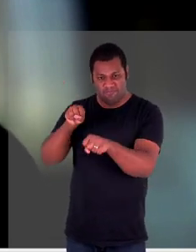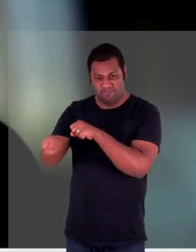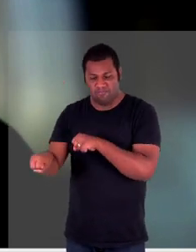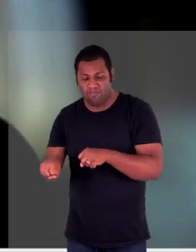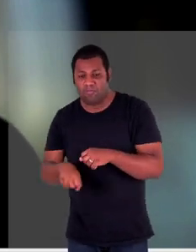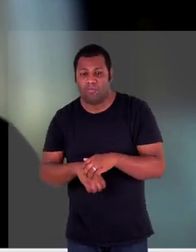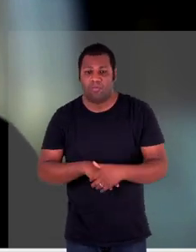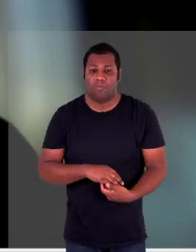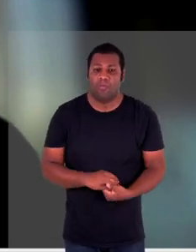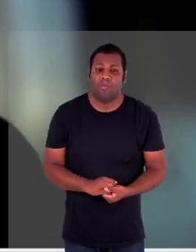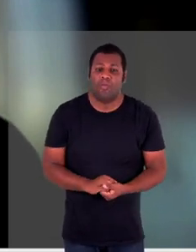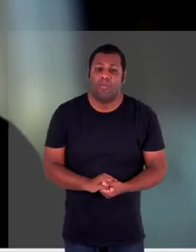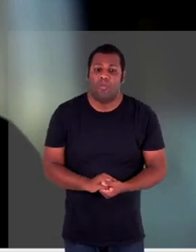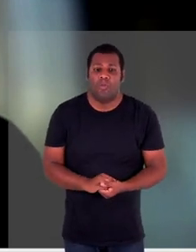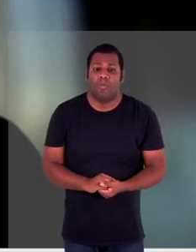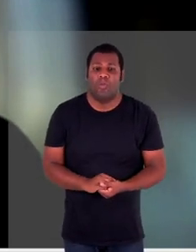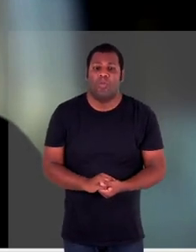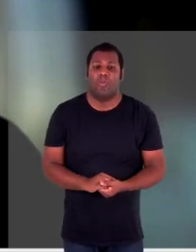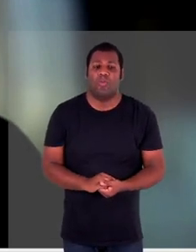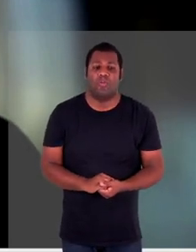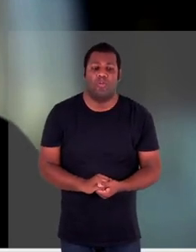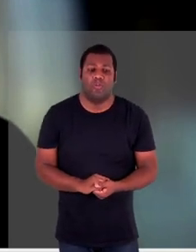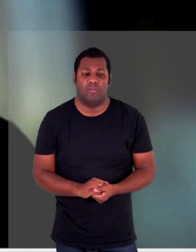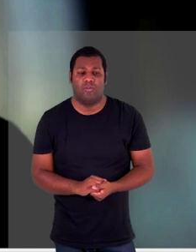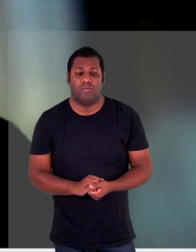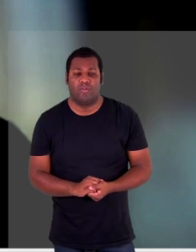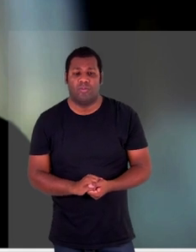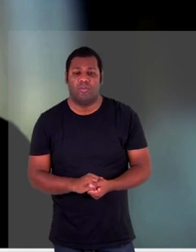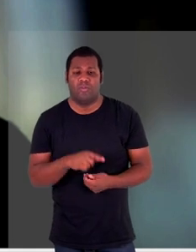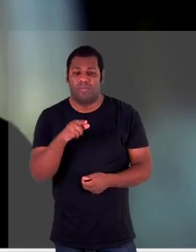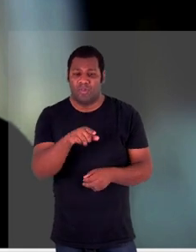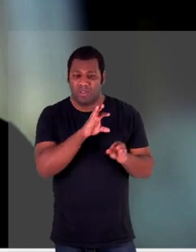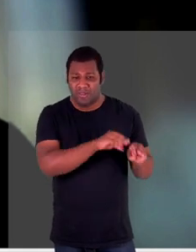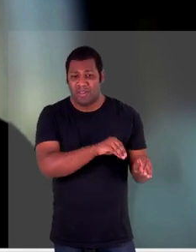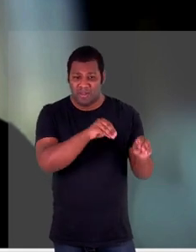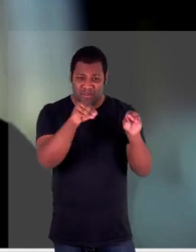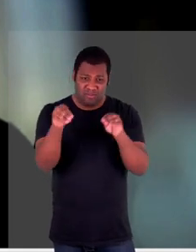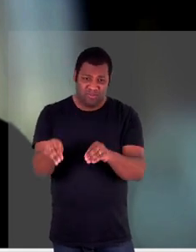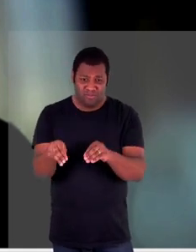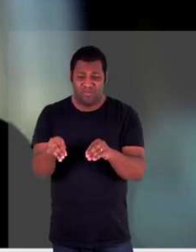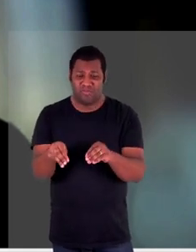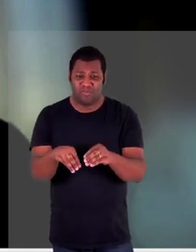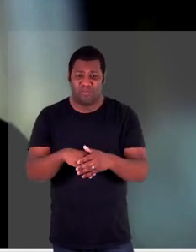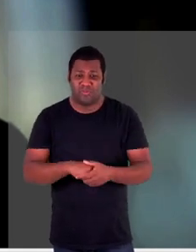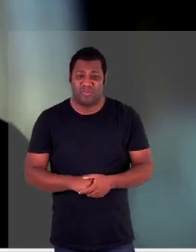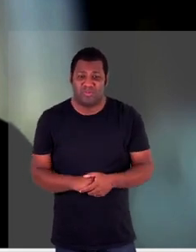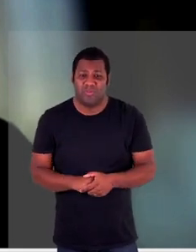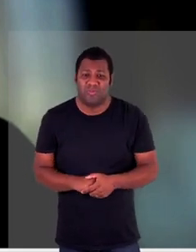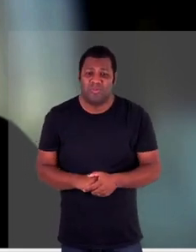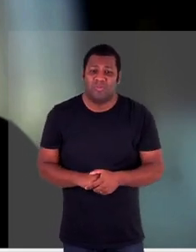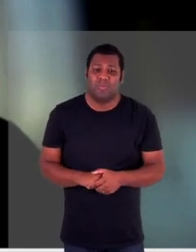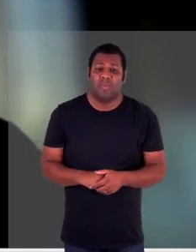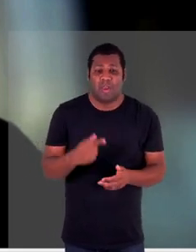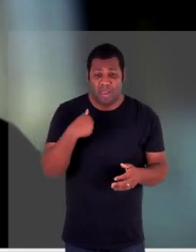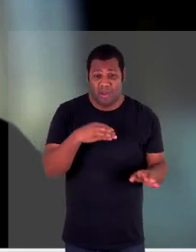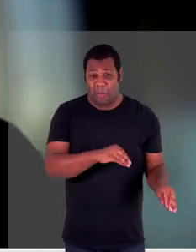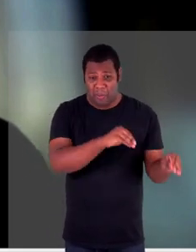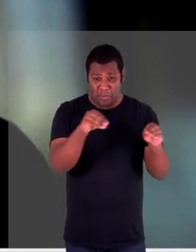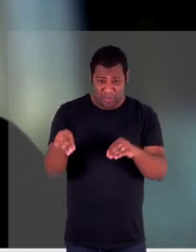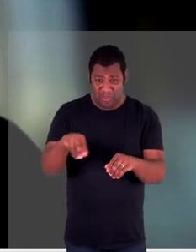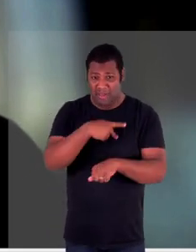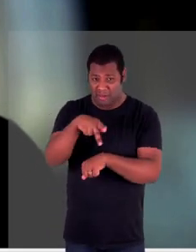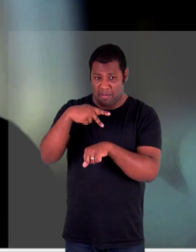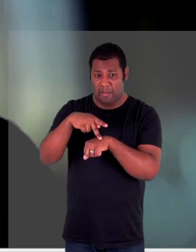quando a gente se dirigiu para esse lugar pela primeira vez eu acabei entrando em uma estrada